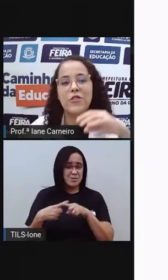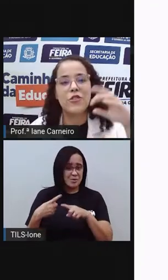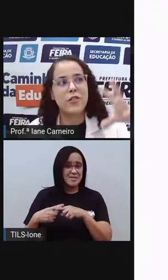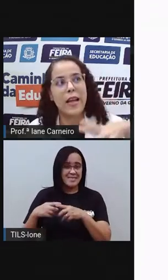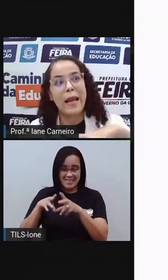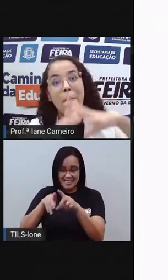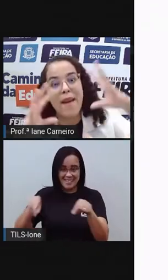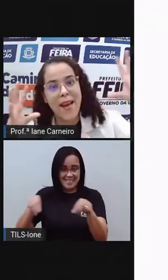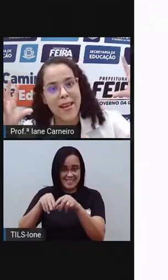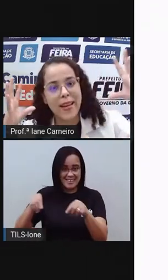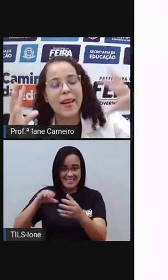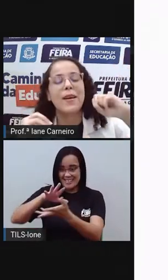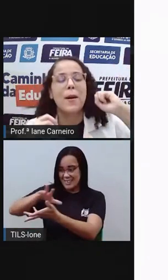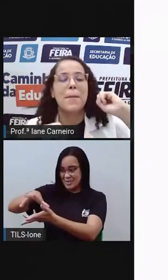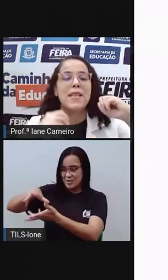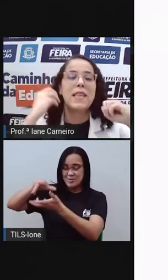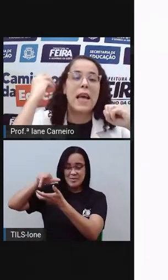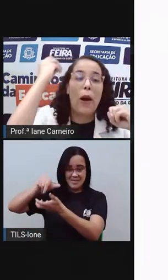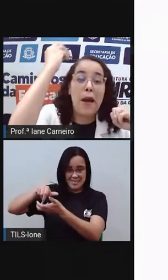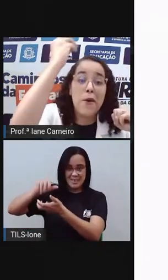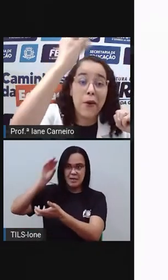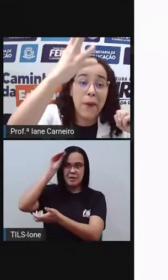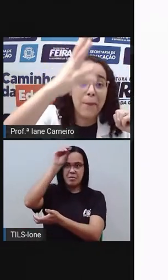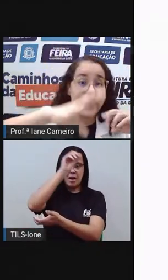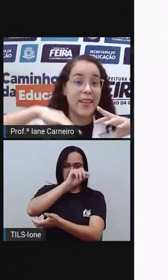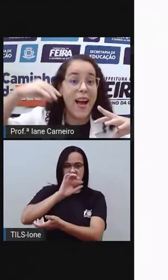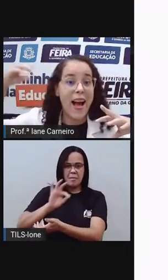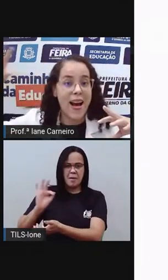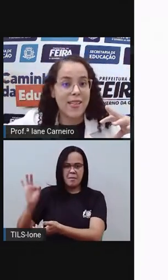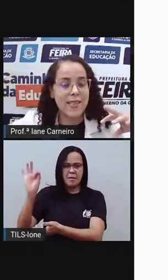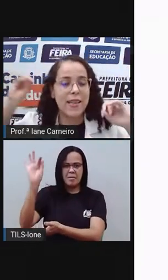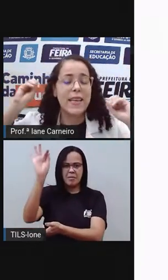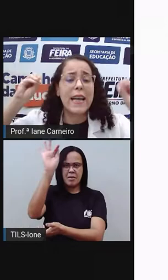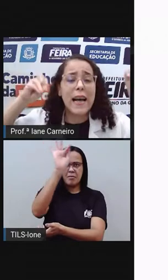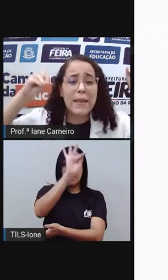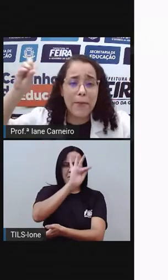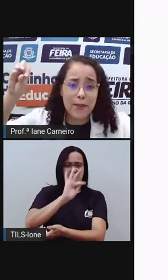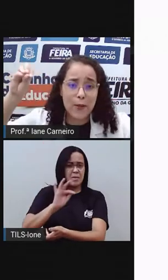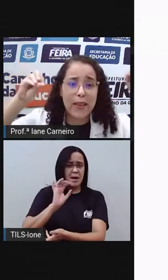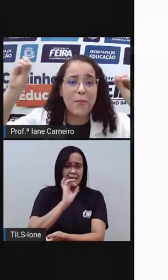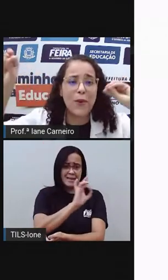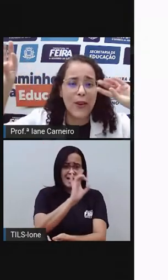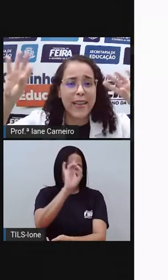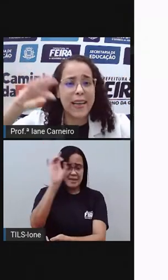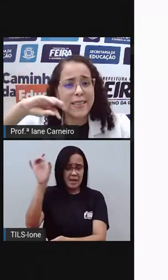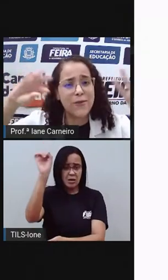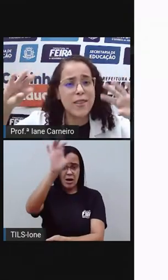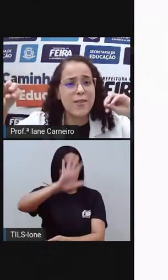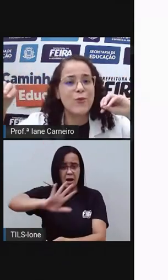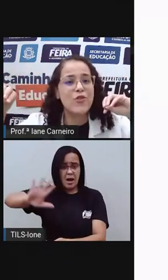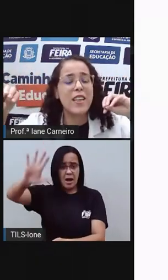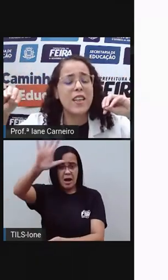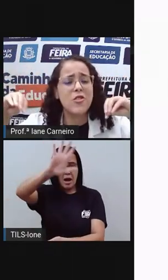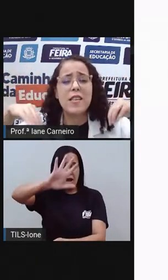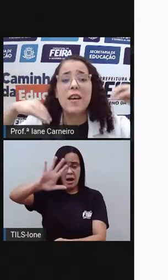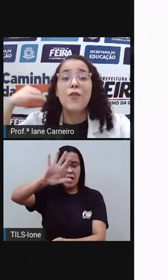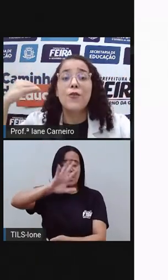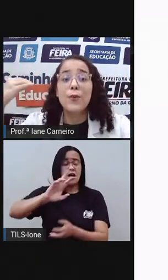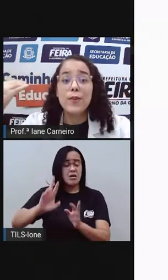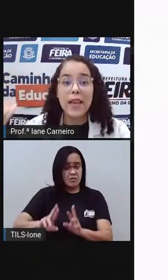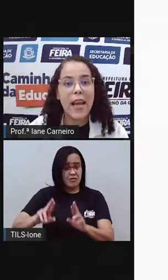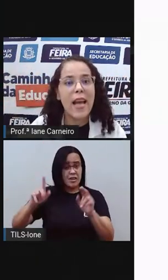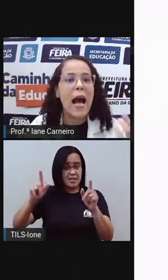Então, aqui a gente está na América, mas tem a Europa, tem a Ásia. E cada pessoa que mora em cada um desses continentes